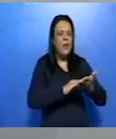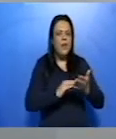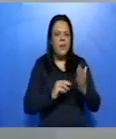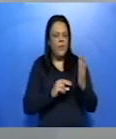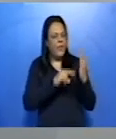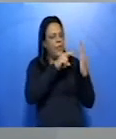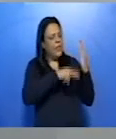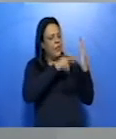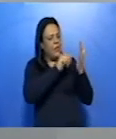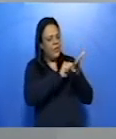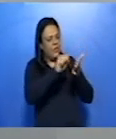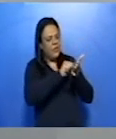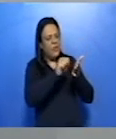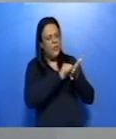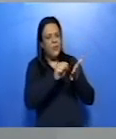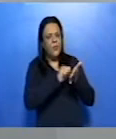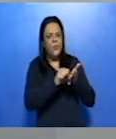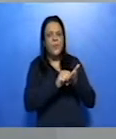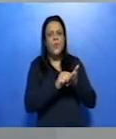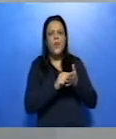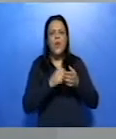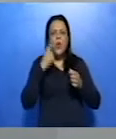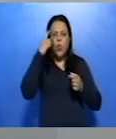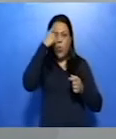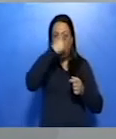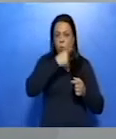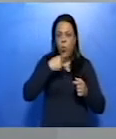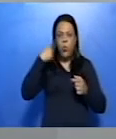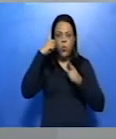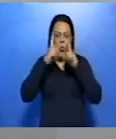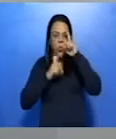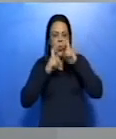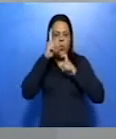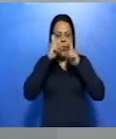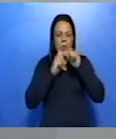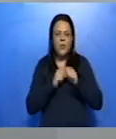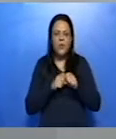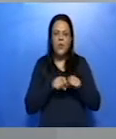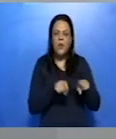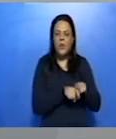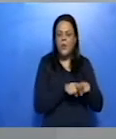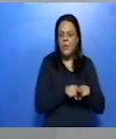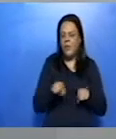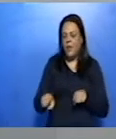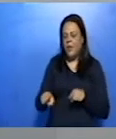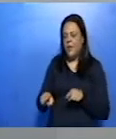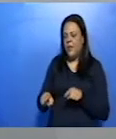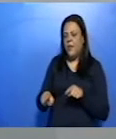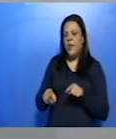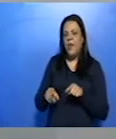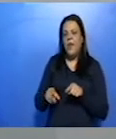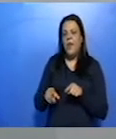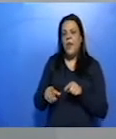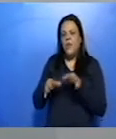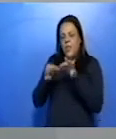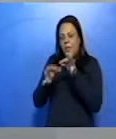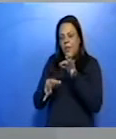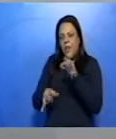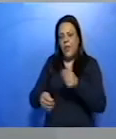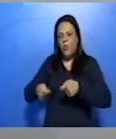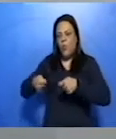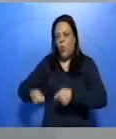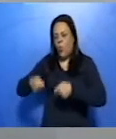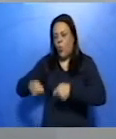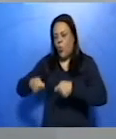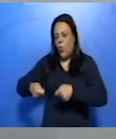fala, ó, com toda ansiedade, uma carroça quebrada impede a chegada rápida à casa de Vilela, que é o que nós havíamos